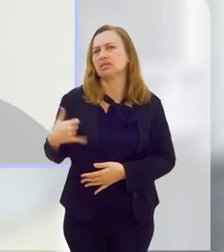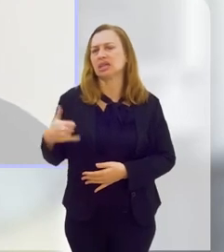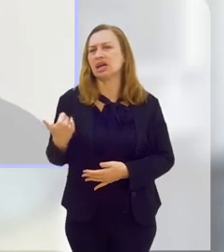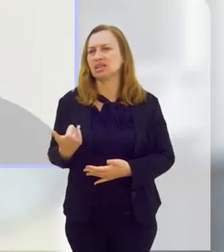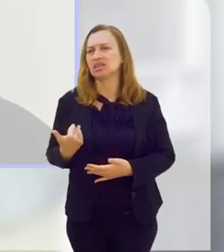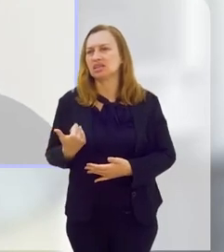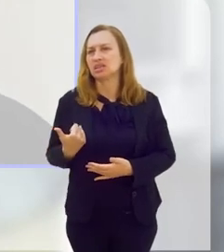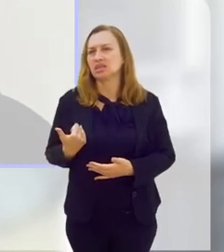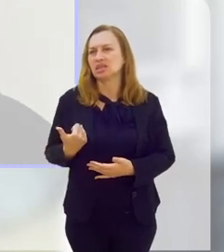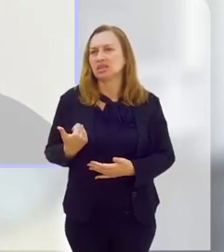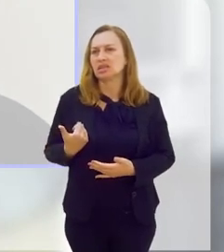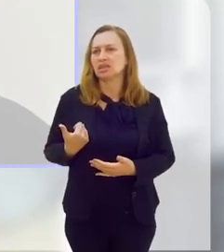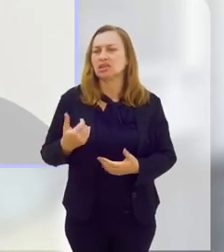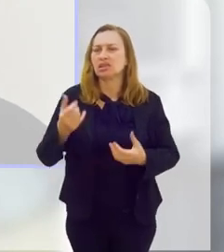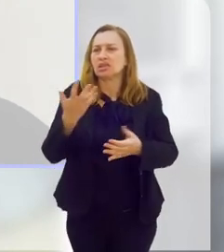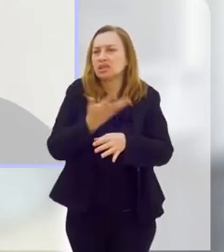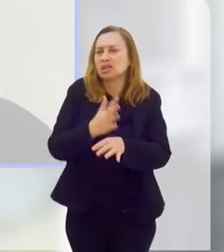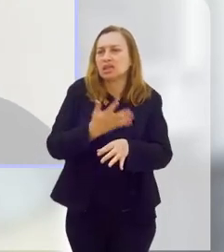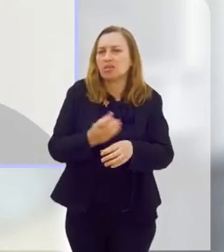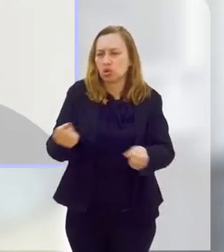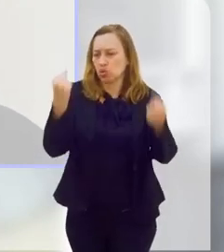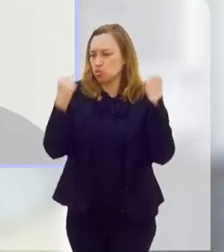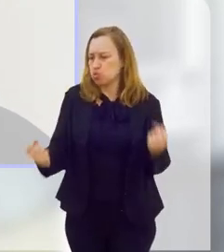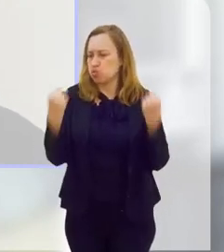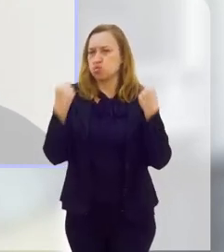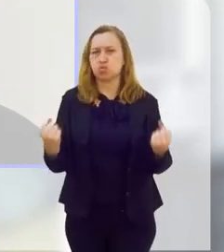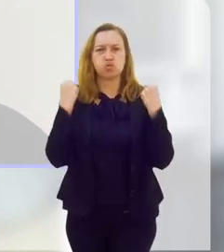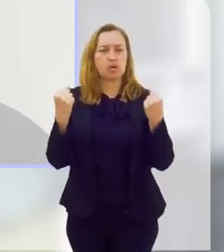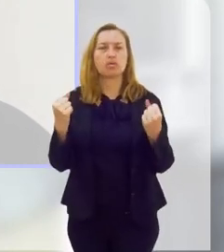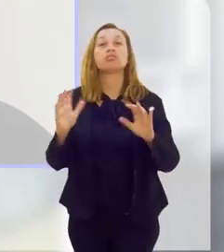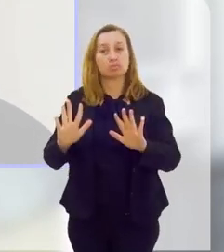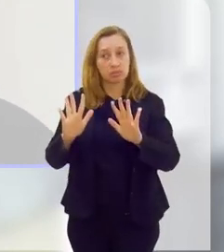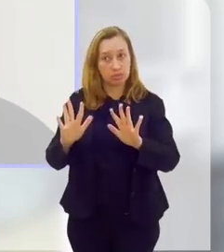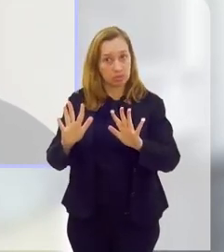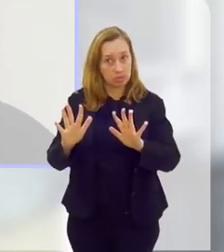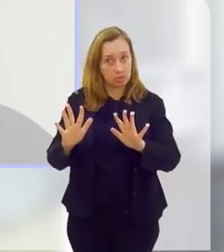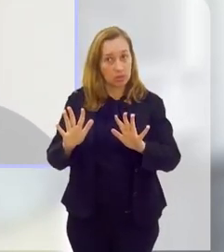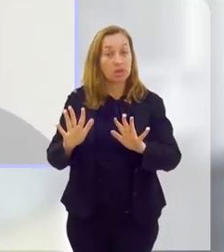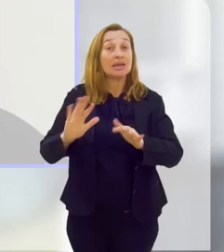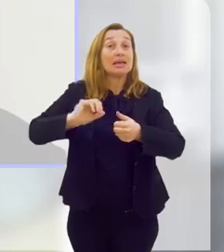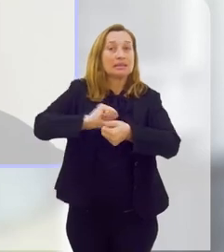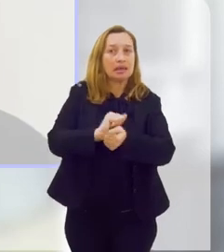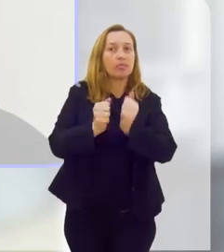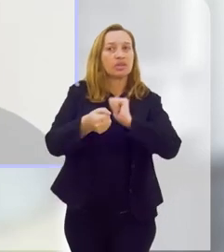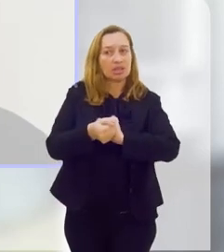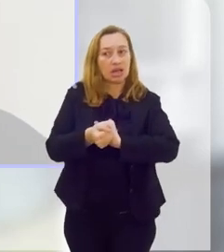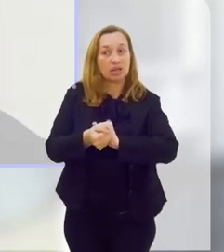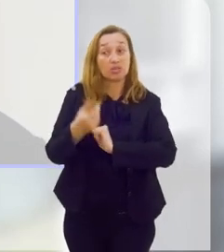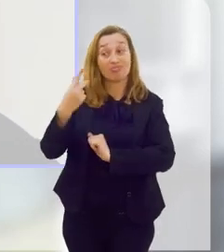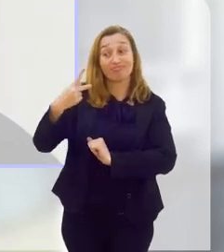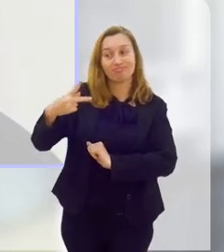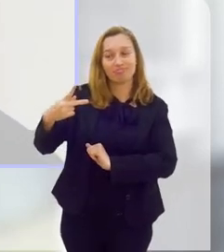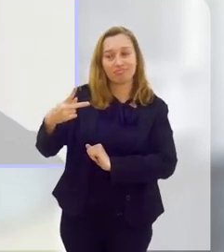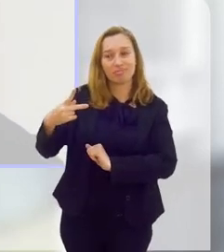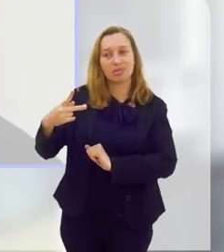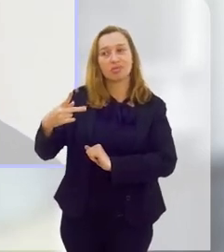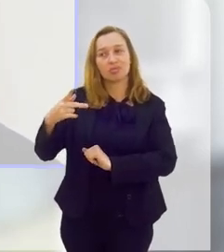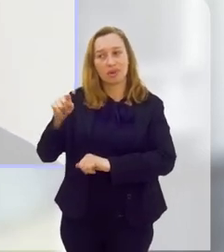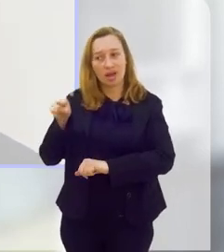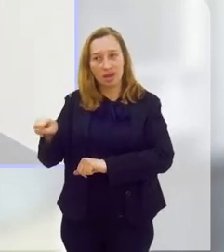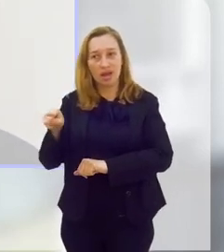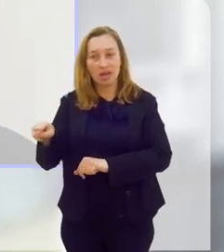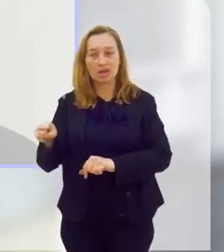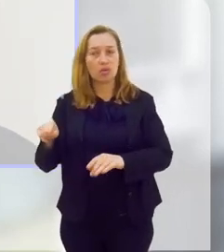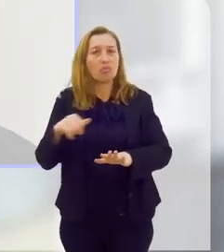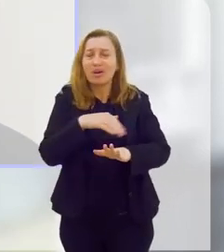13 anos em fazer treinamento de força. Lógico, tem que ser algo adequado a ele, como para